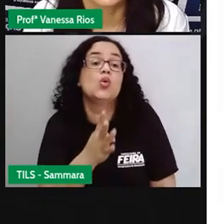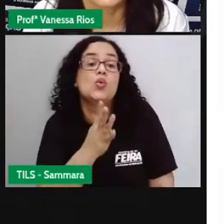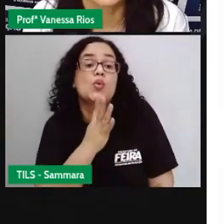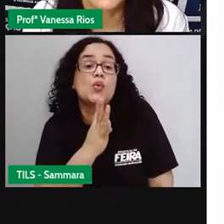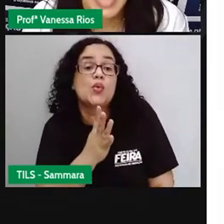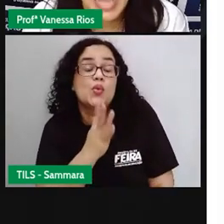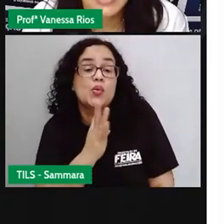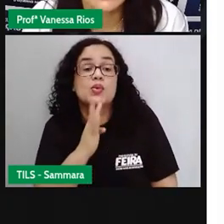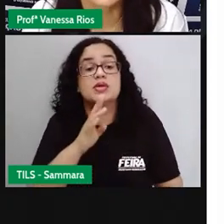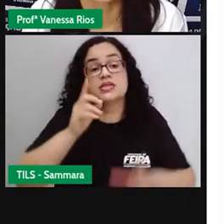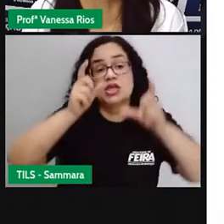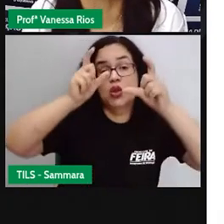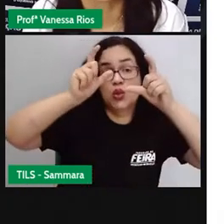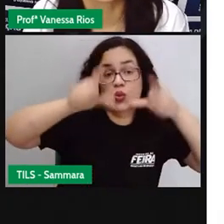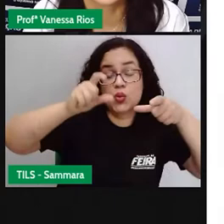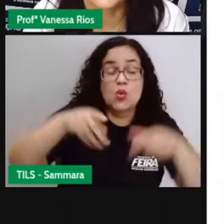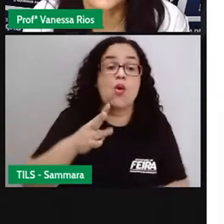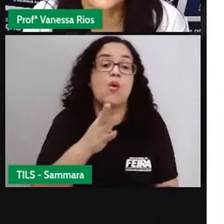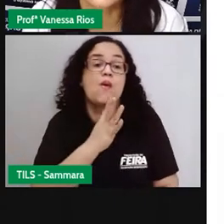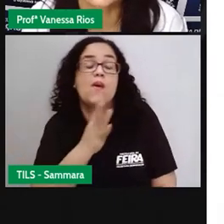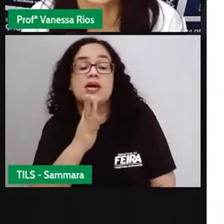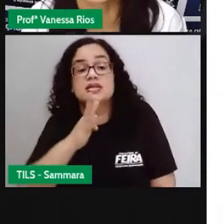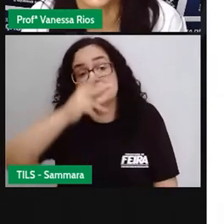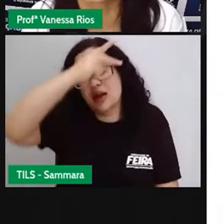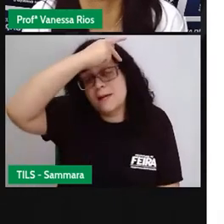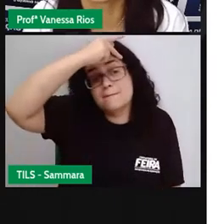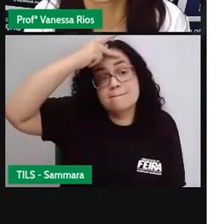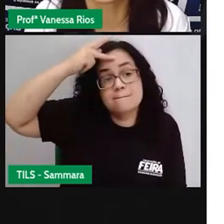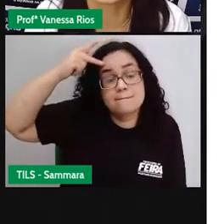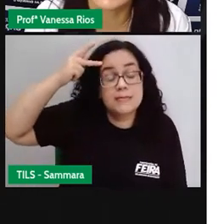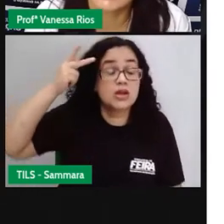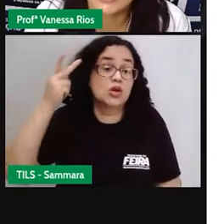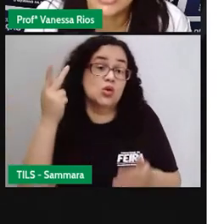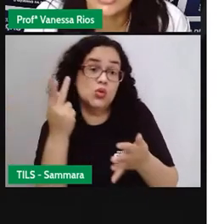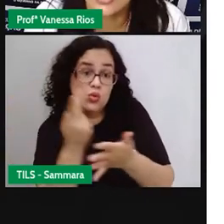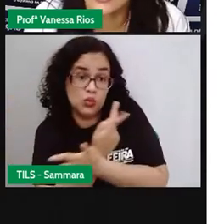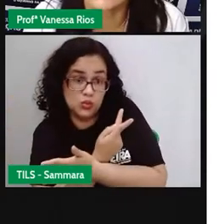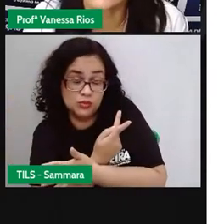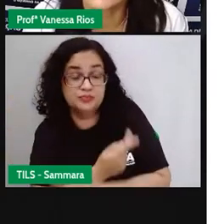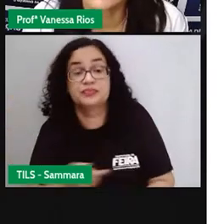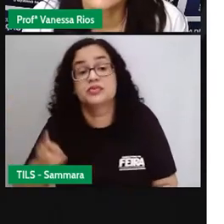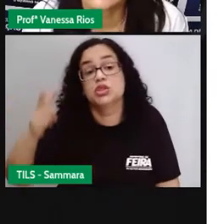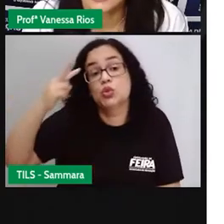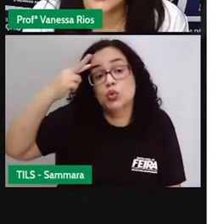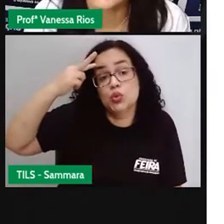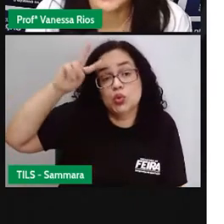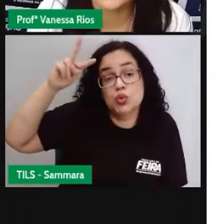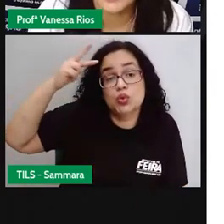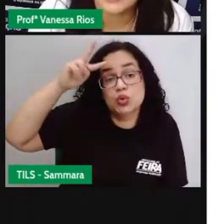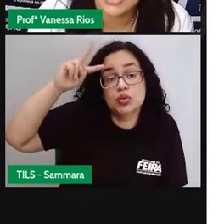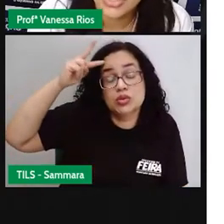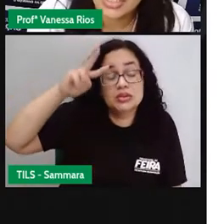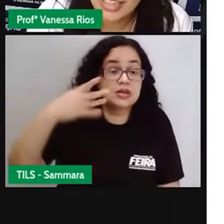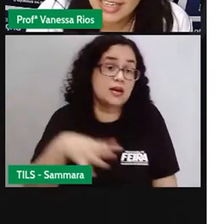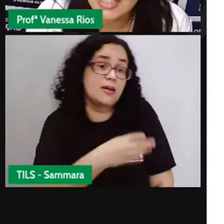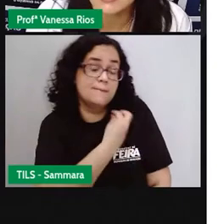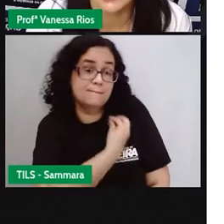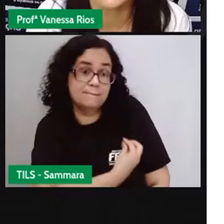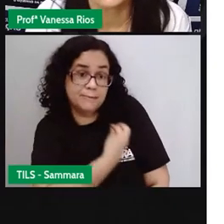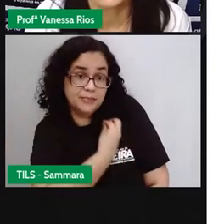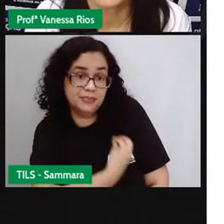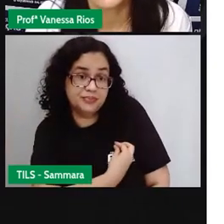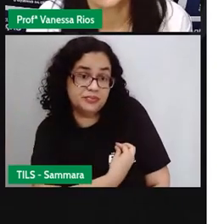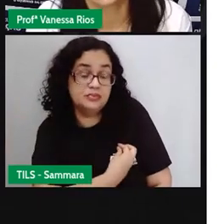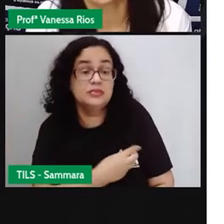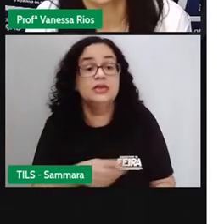lugares, conheçam pessoas, conheçam acontecimentos históricos, sem estar presente neles,